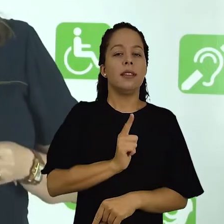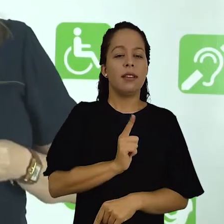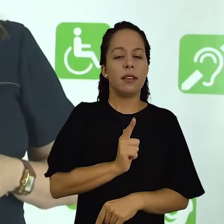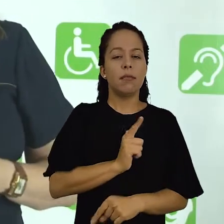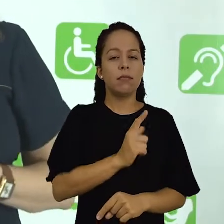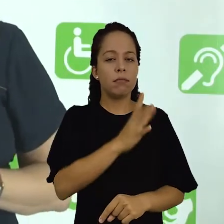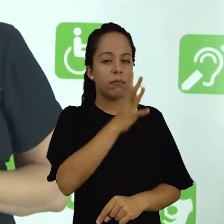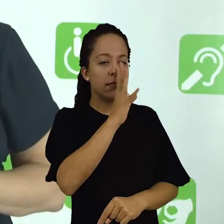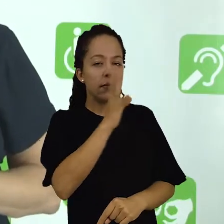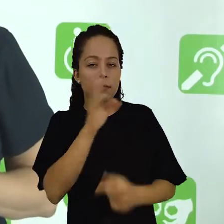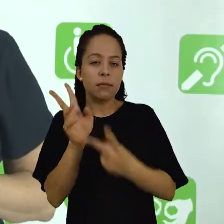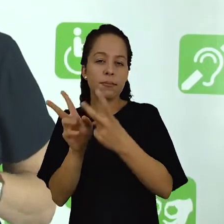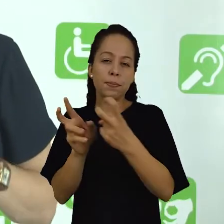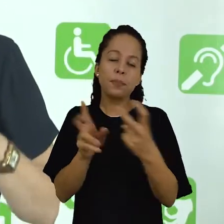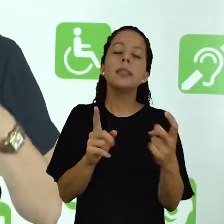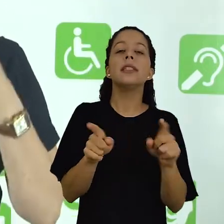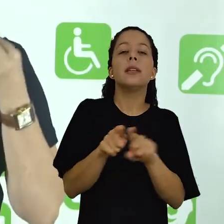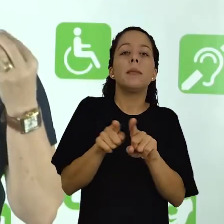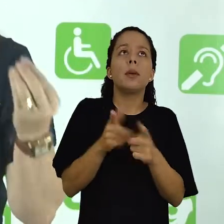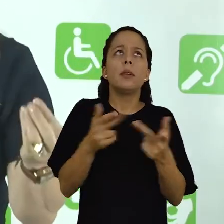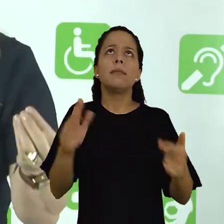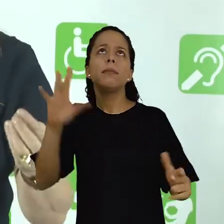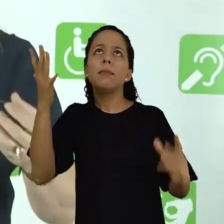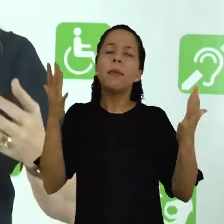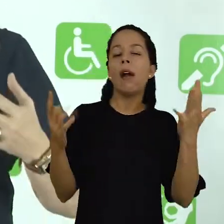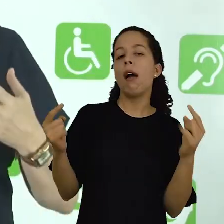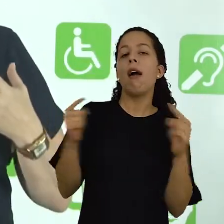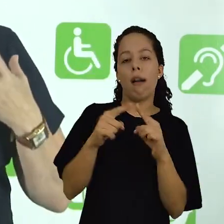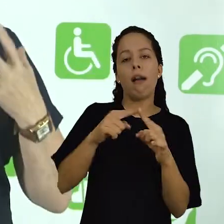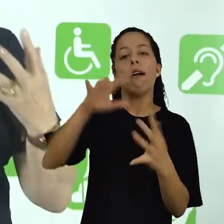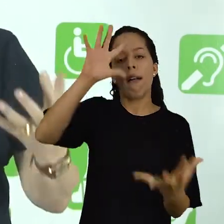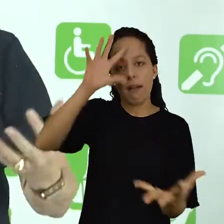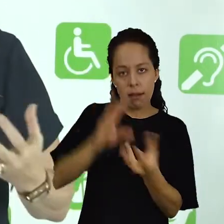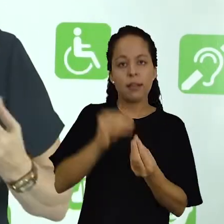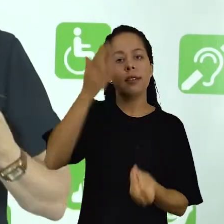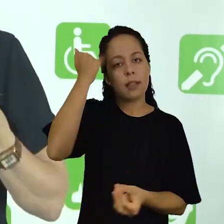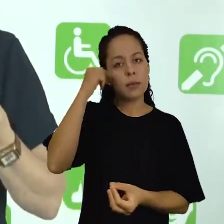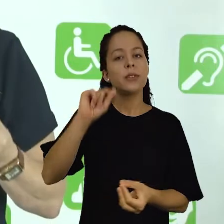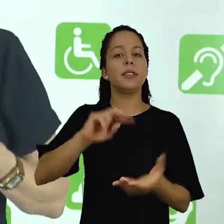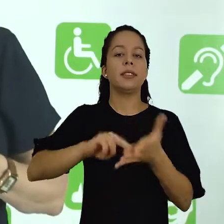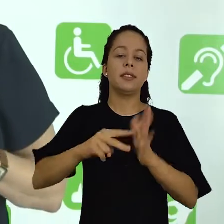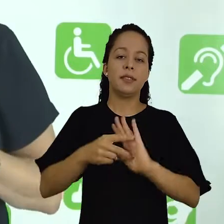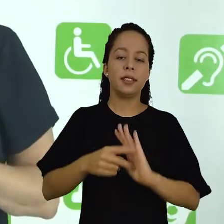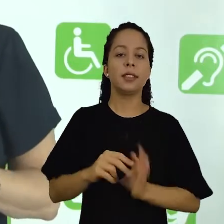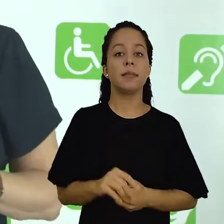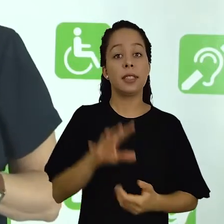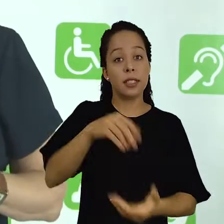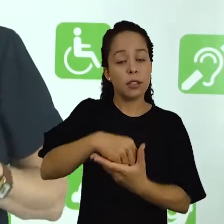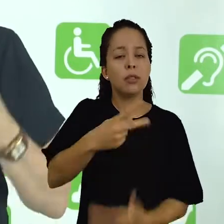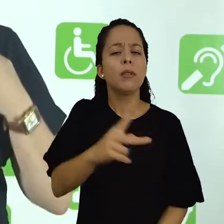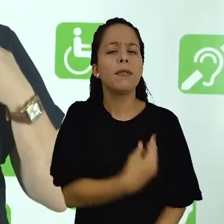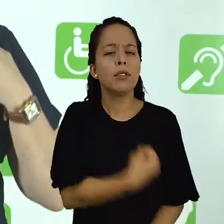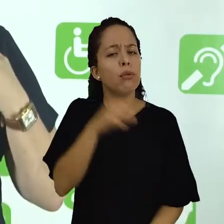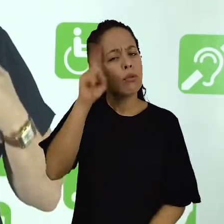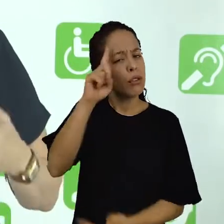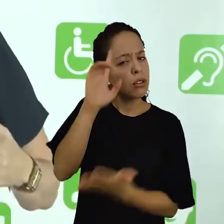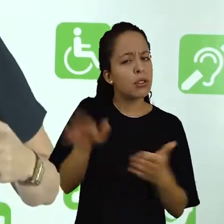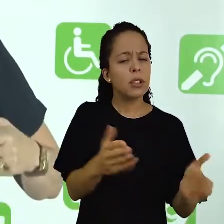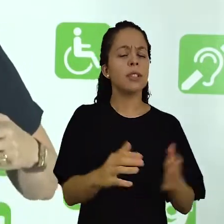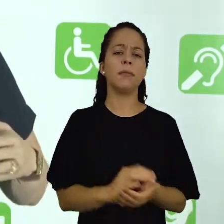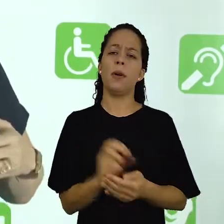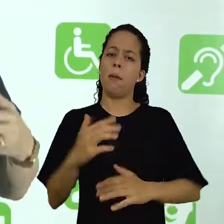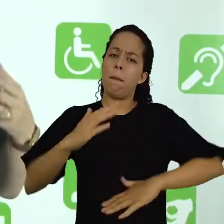explicações por meio de observações e associações entre fatos que acontecem no seu dia a dia, que